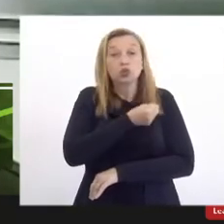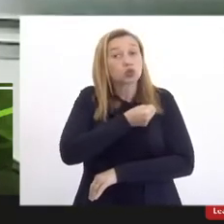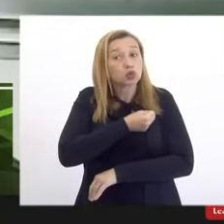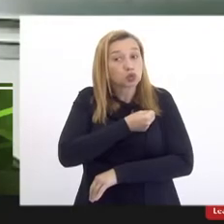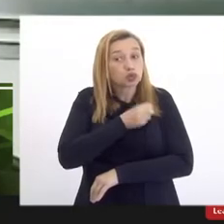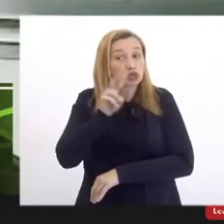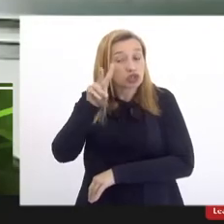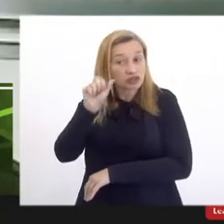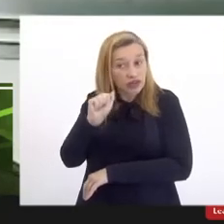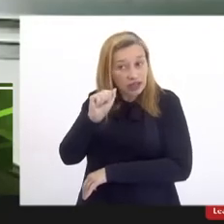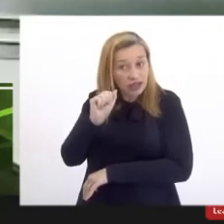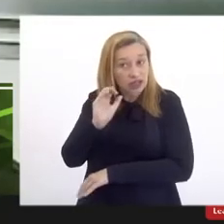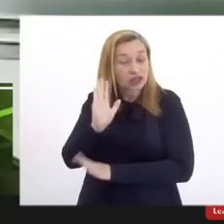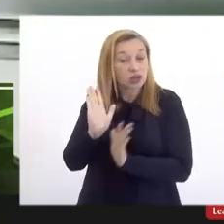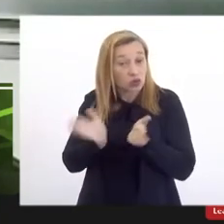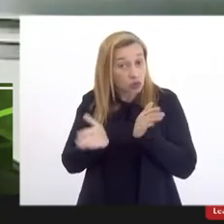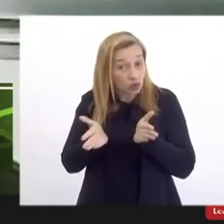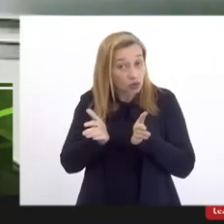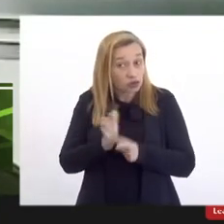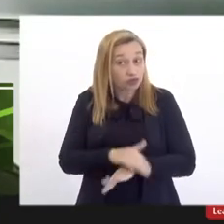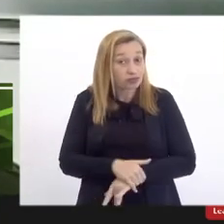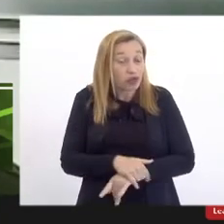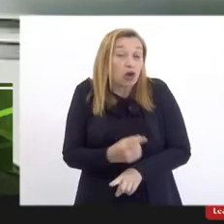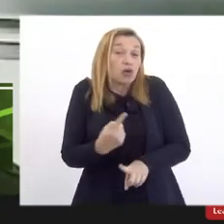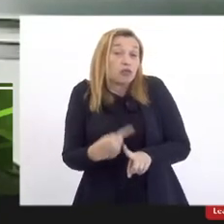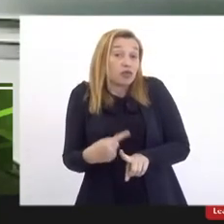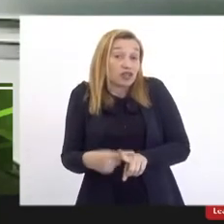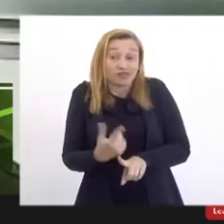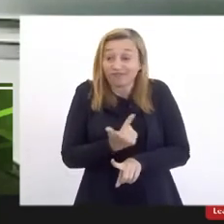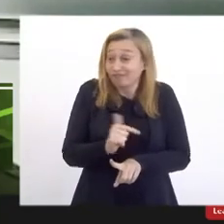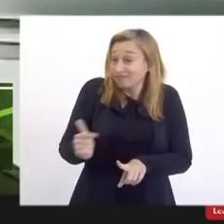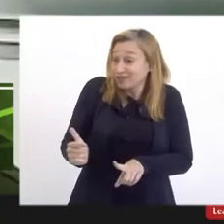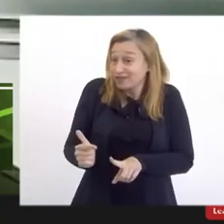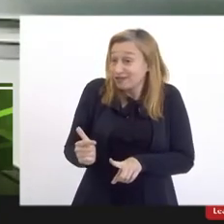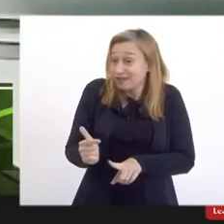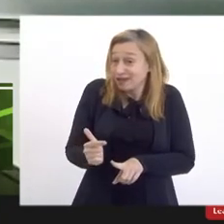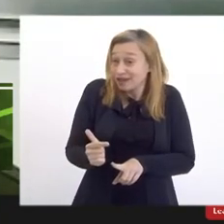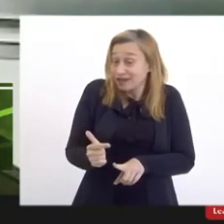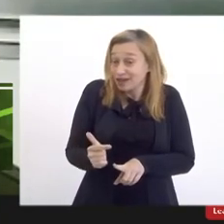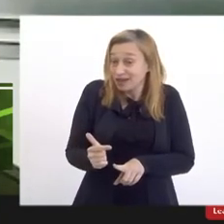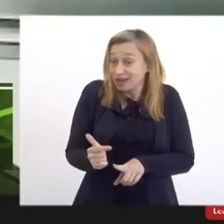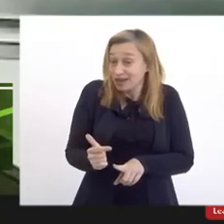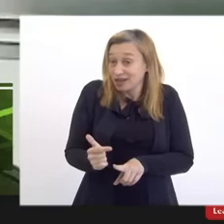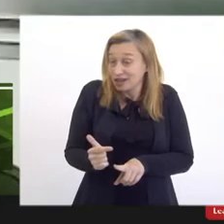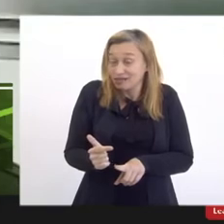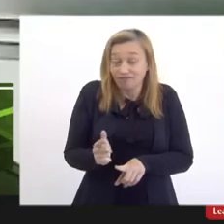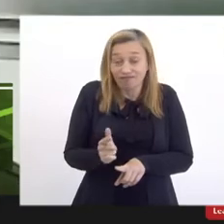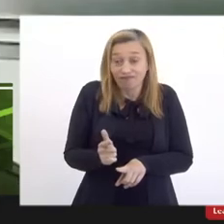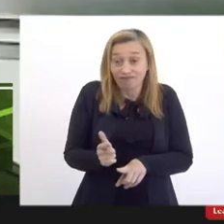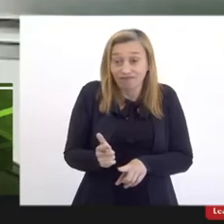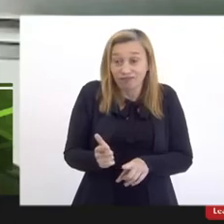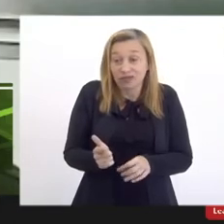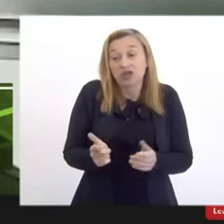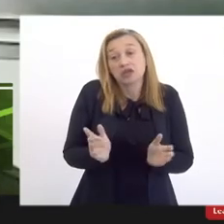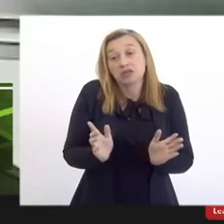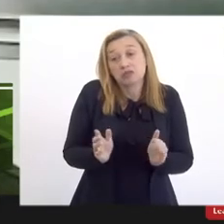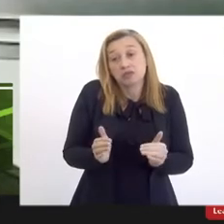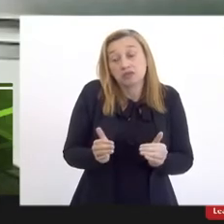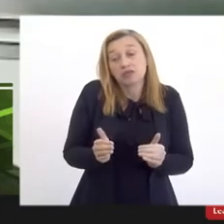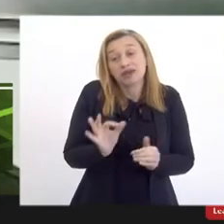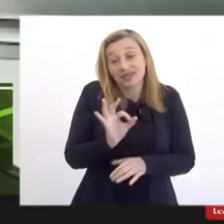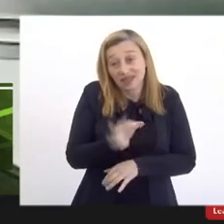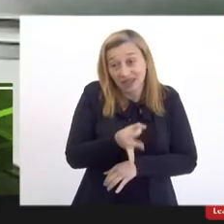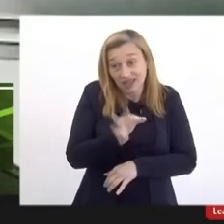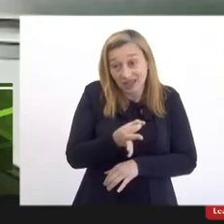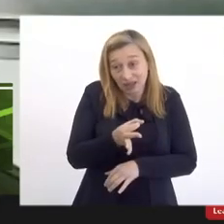existentes hoje. Porque, senão, basta não fazer uma gestibular para, progressivamente,